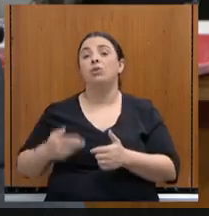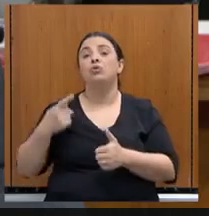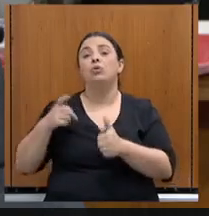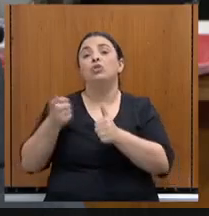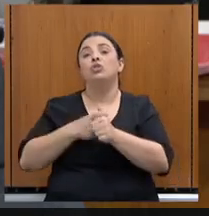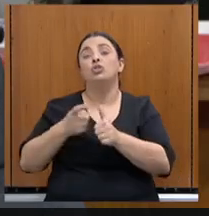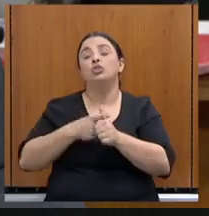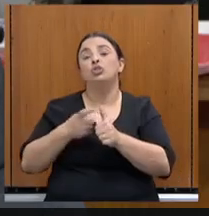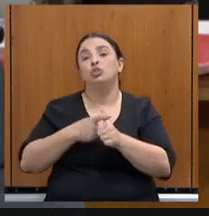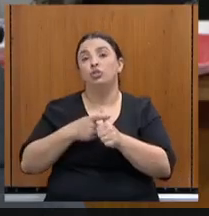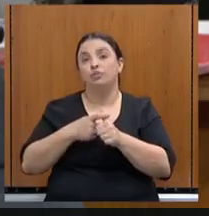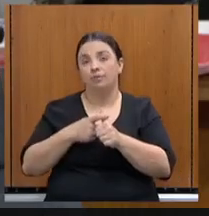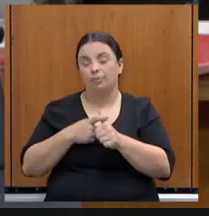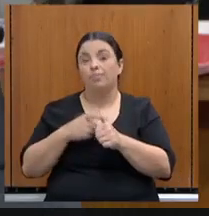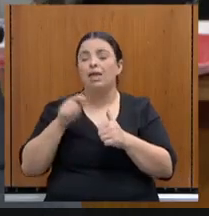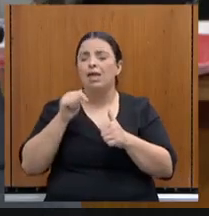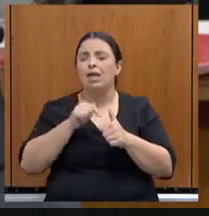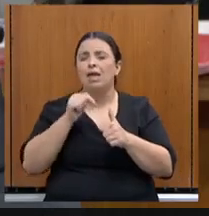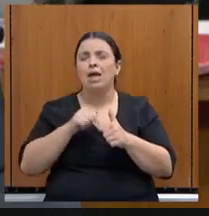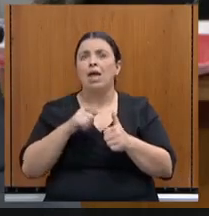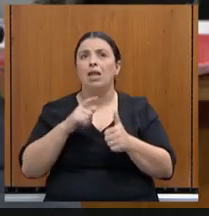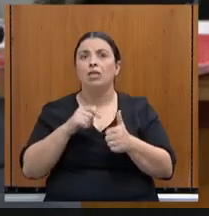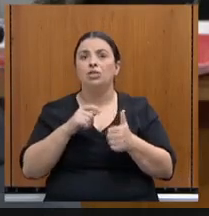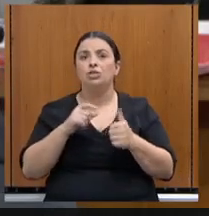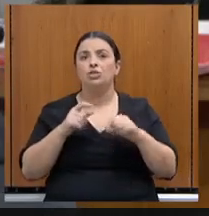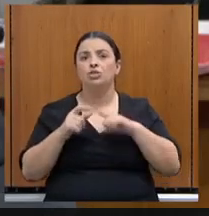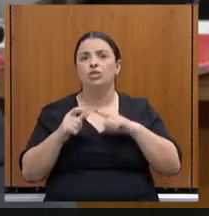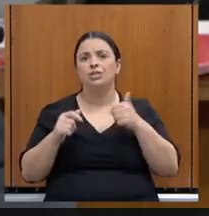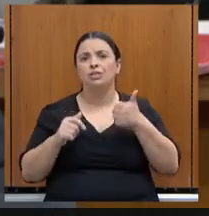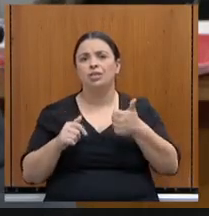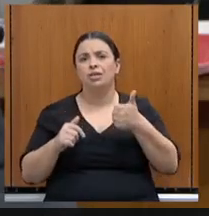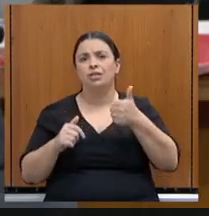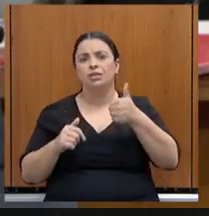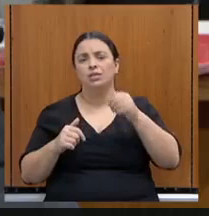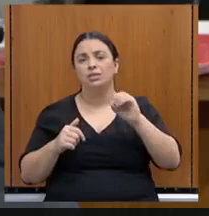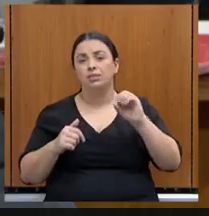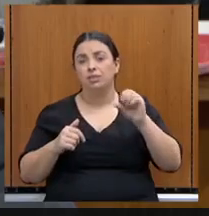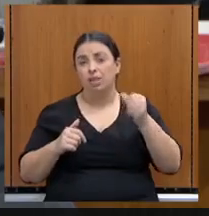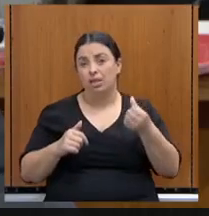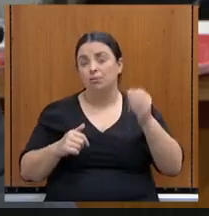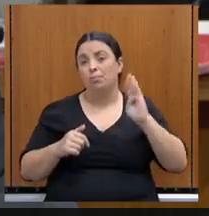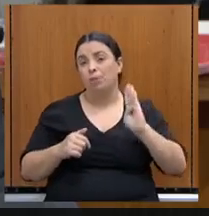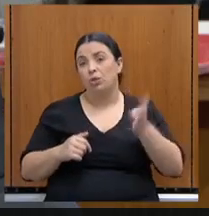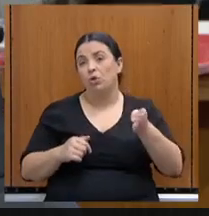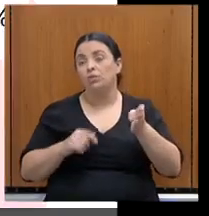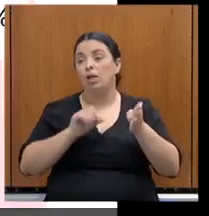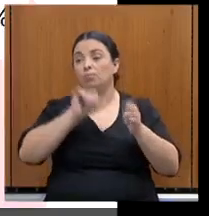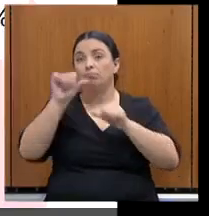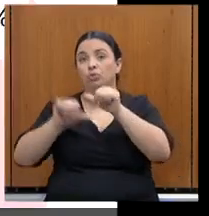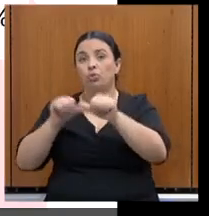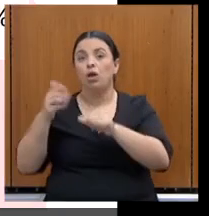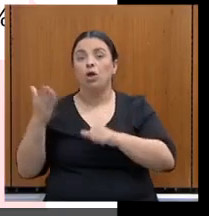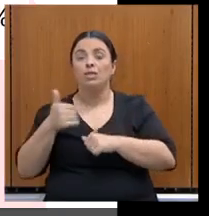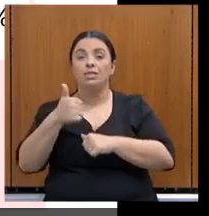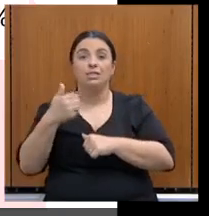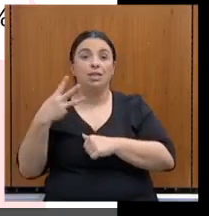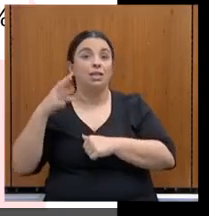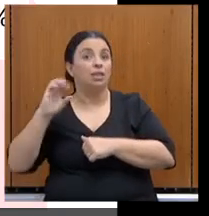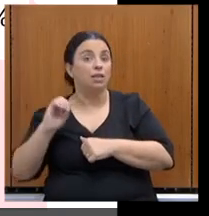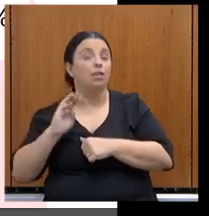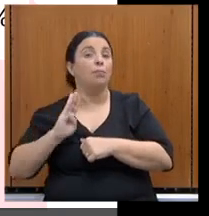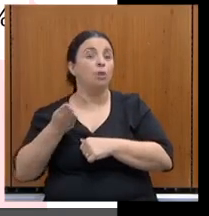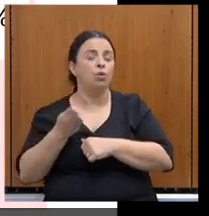Então, a dívida, ela saiu de 106 bilhões para 130 bilhões, e o motivo é que o Estado,